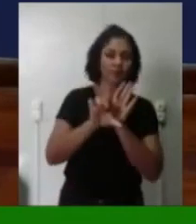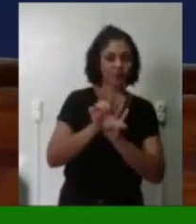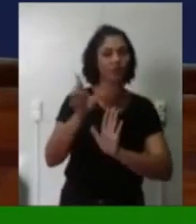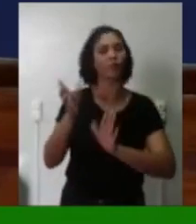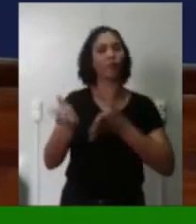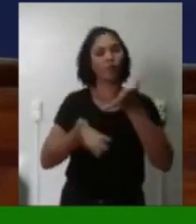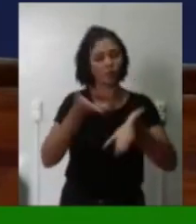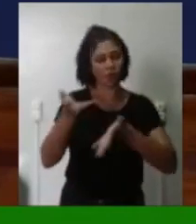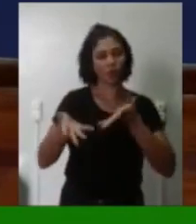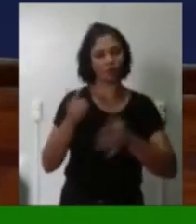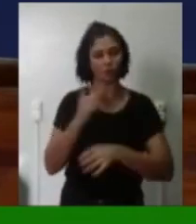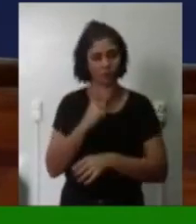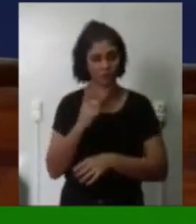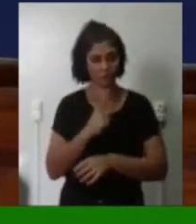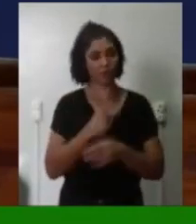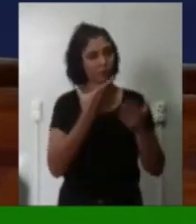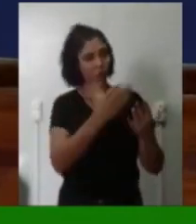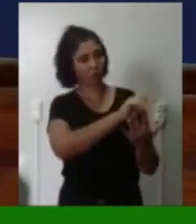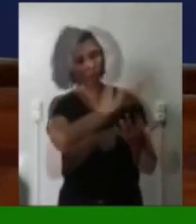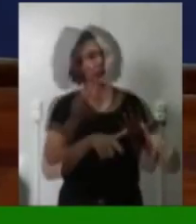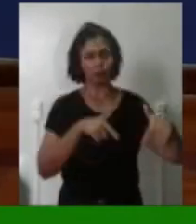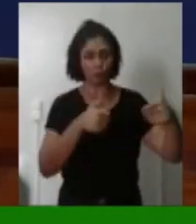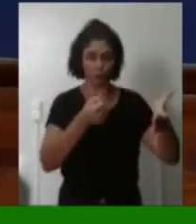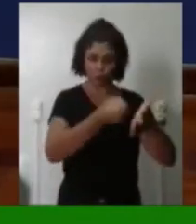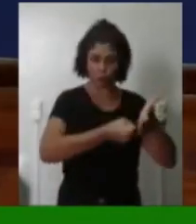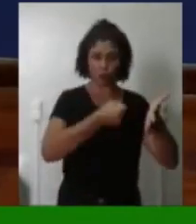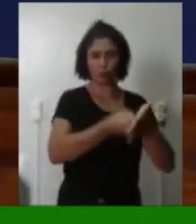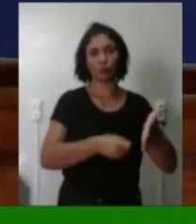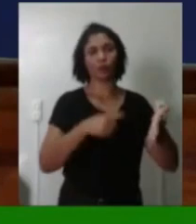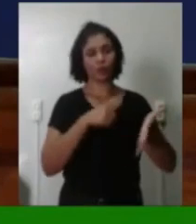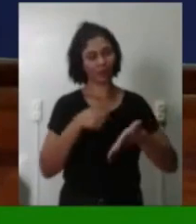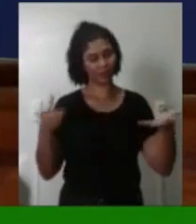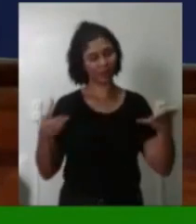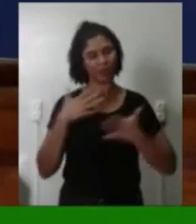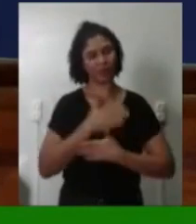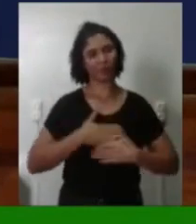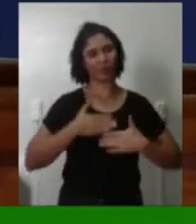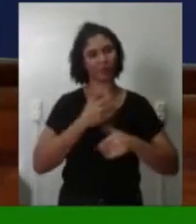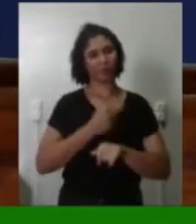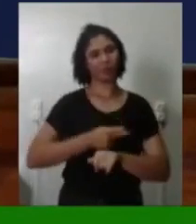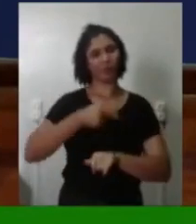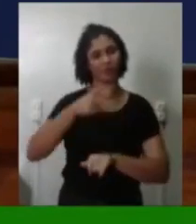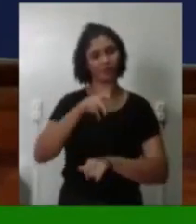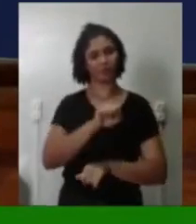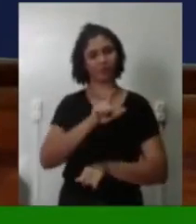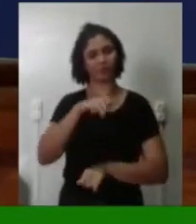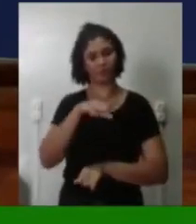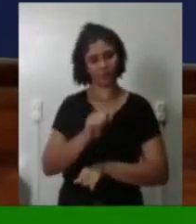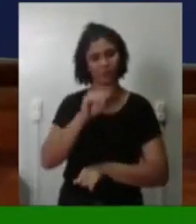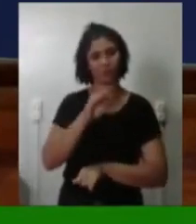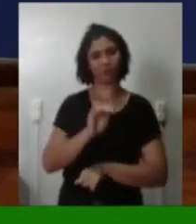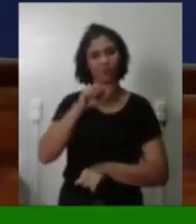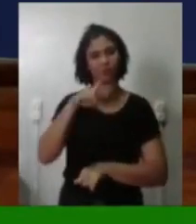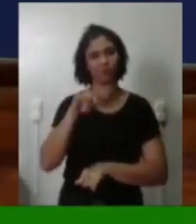nós É por tantas essas e outras contribuições que eu tenho a honra de entregar a comenda Selma Bandeira De um lutador